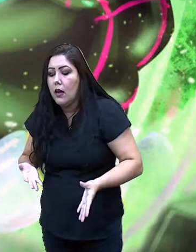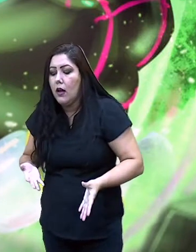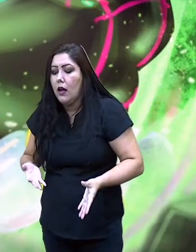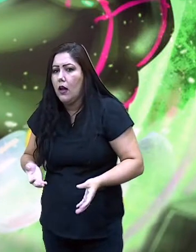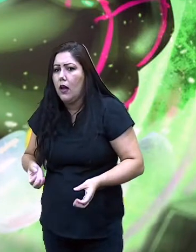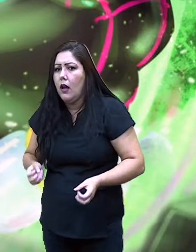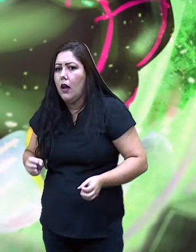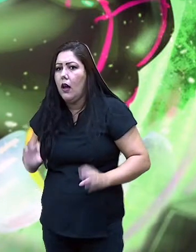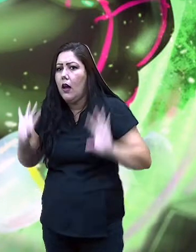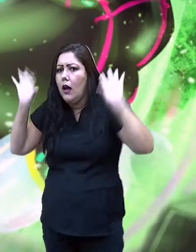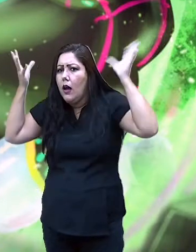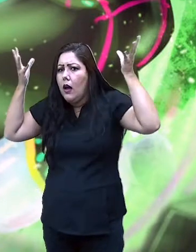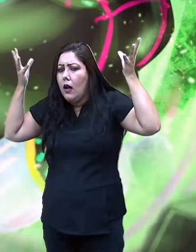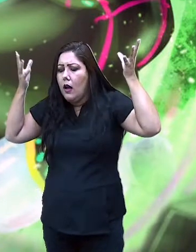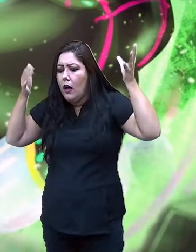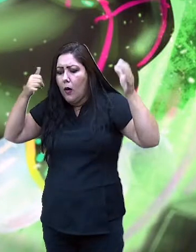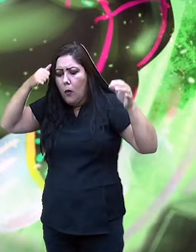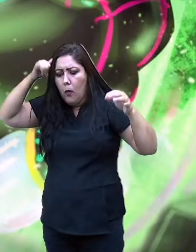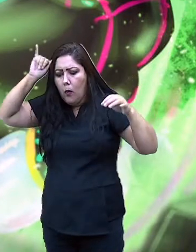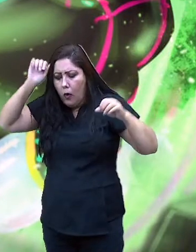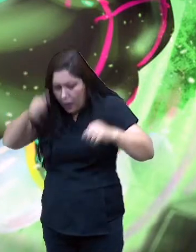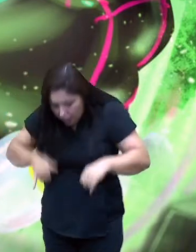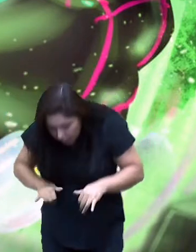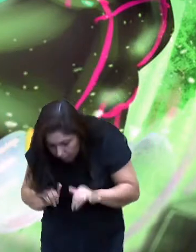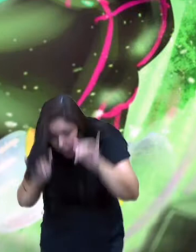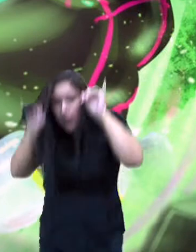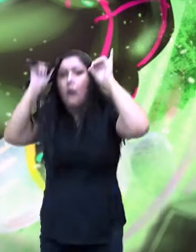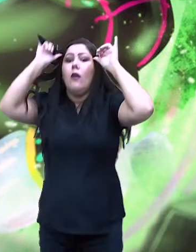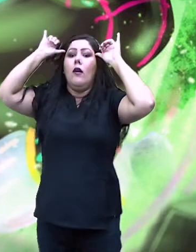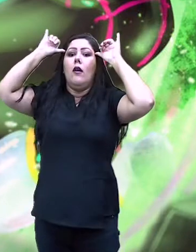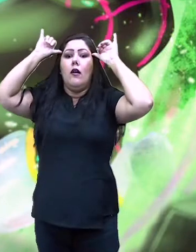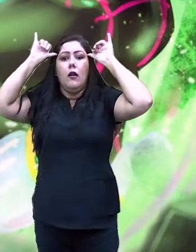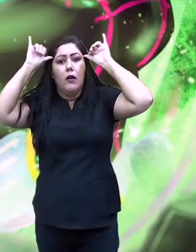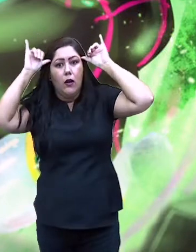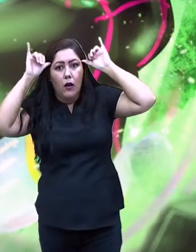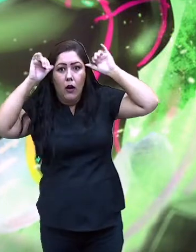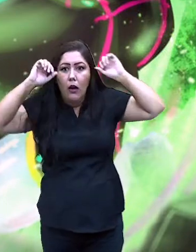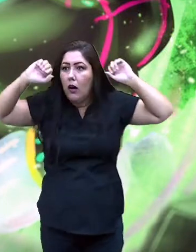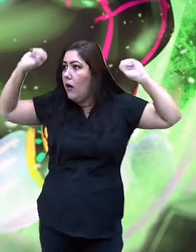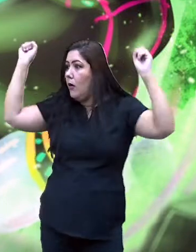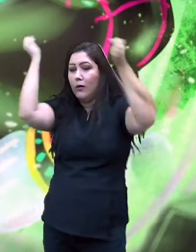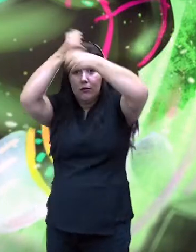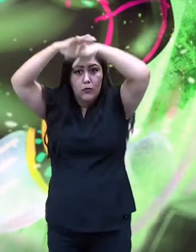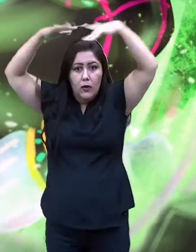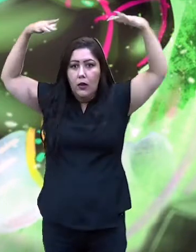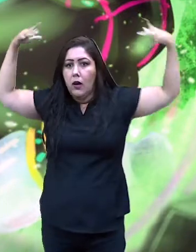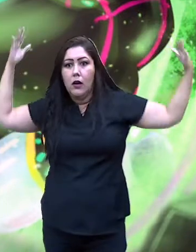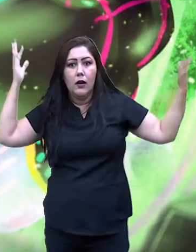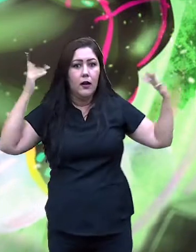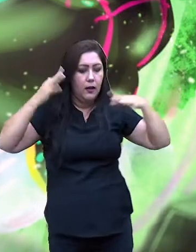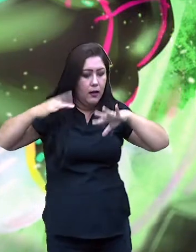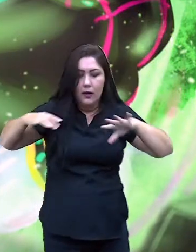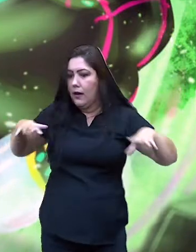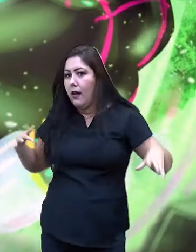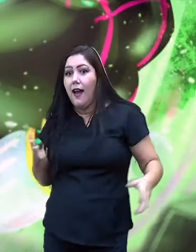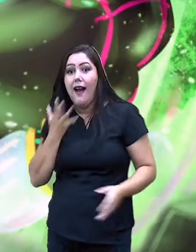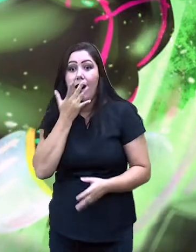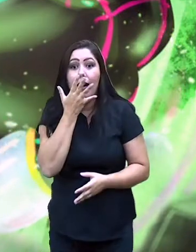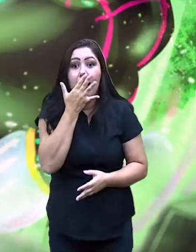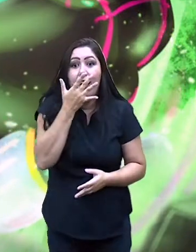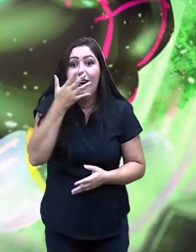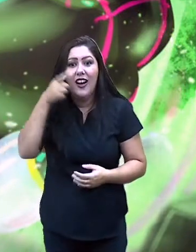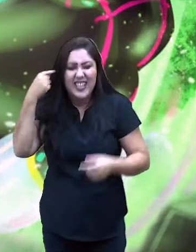O boi levanta. Mas ele levantou com uma magia. Ele levantou colorido, cheio de